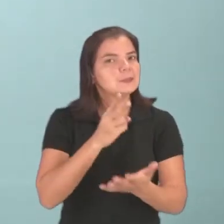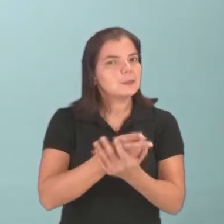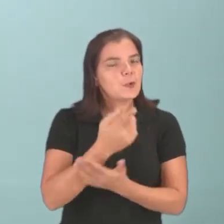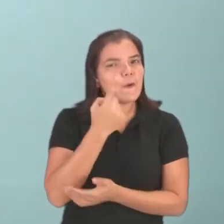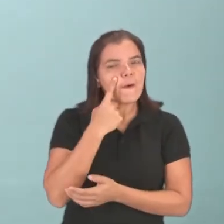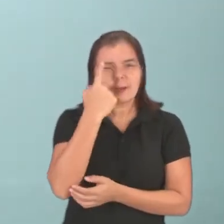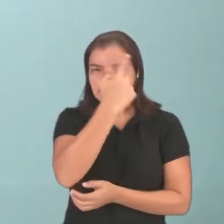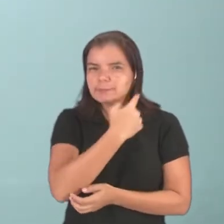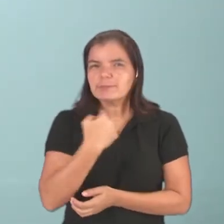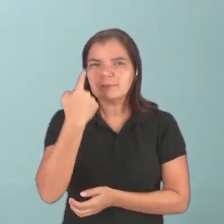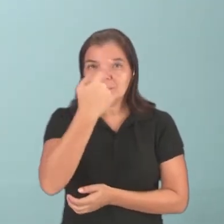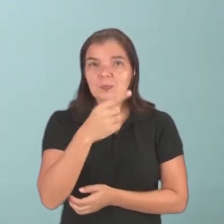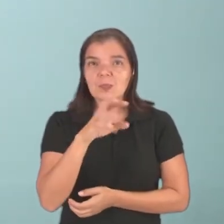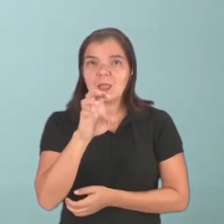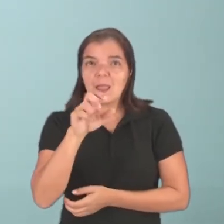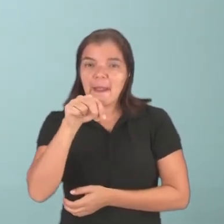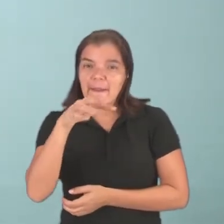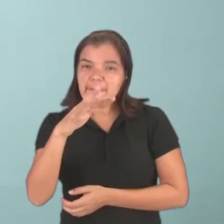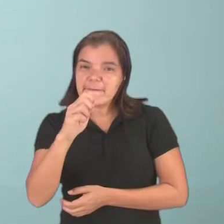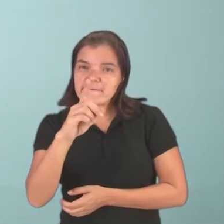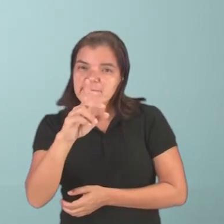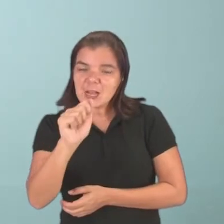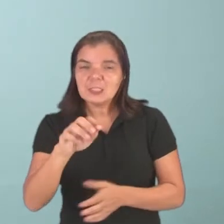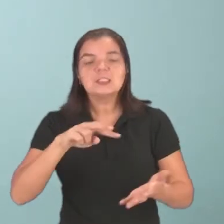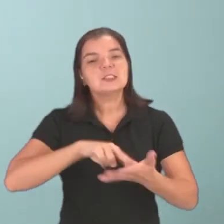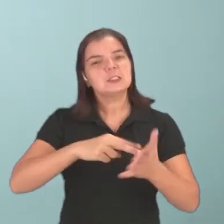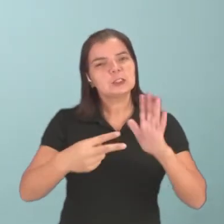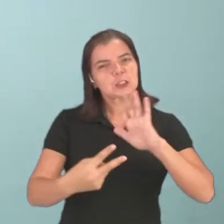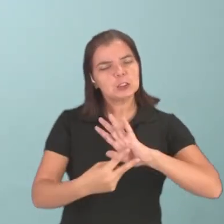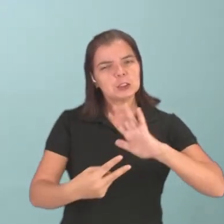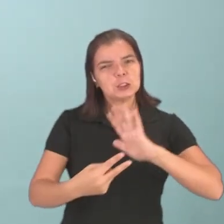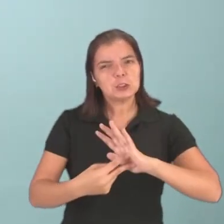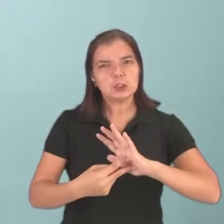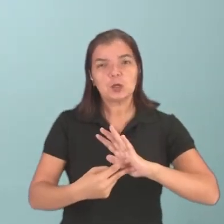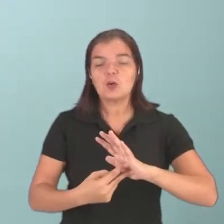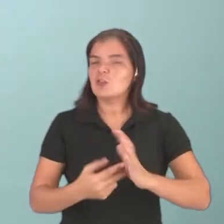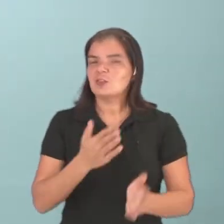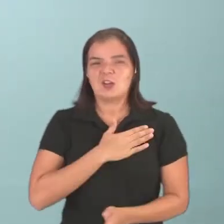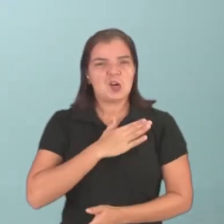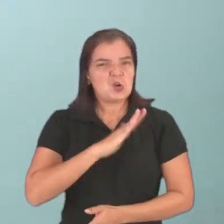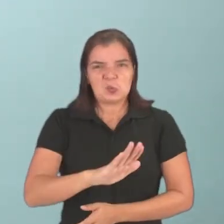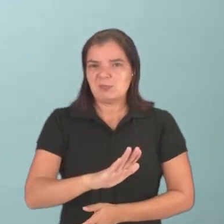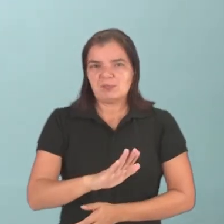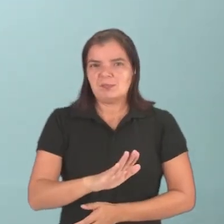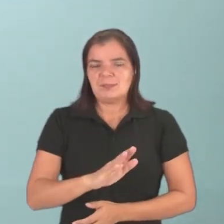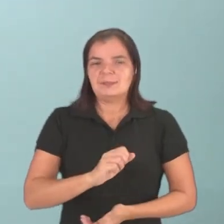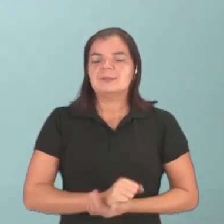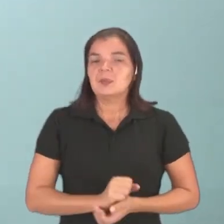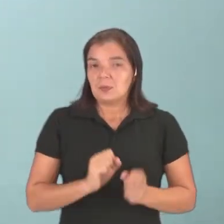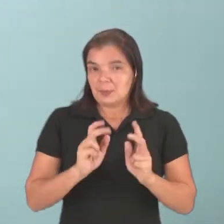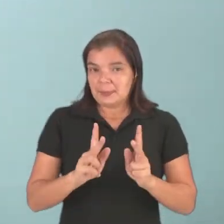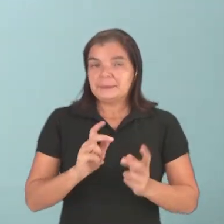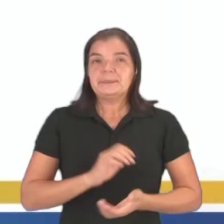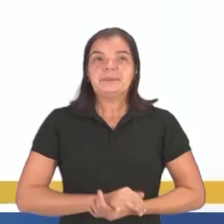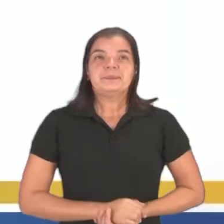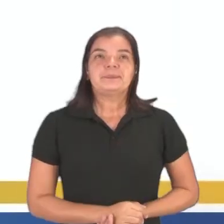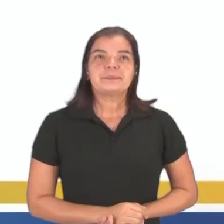vocês virem essa palavra enfadar ou enfada, esse nome é enfada, quer dizer que não gosto, não gostei disso, certo?